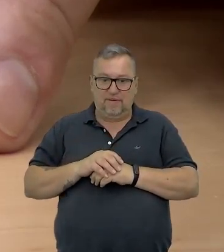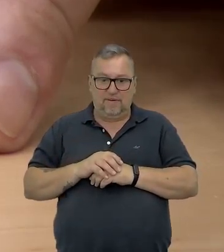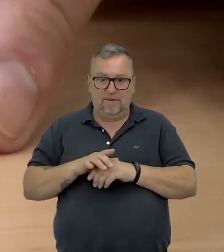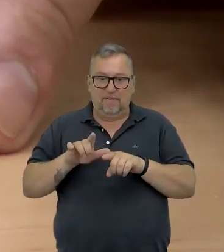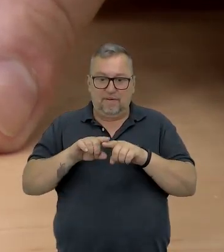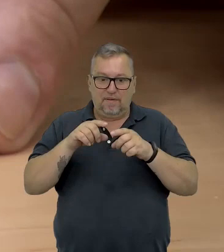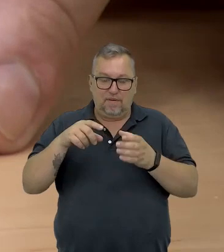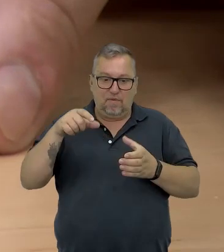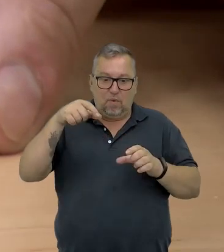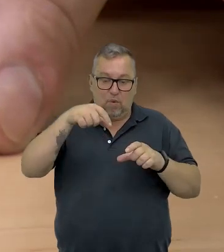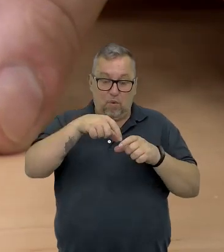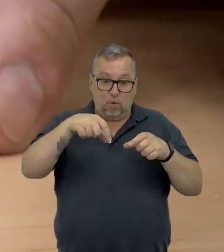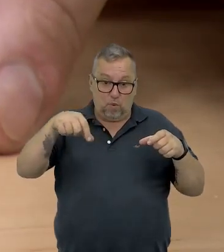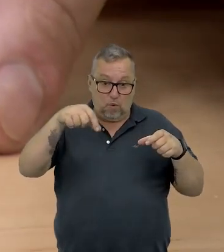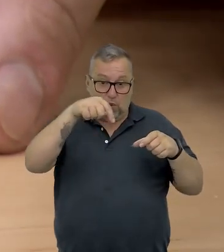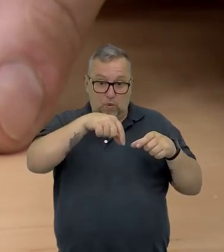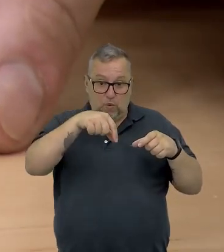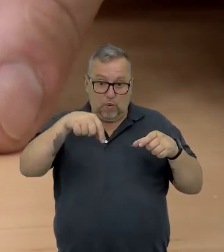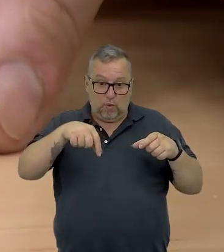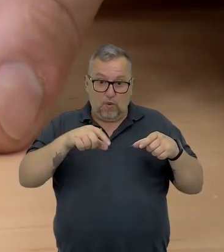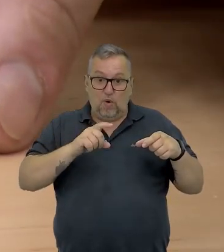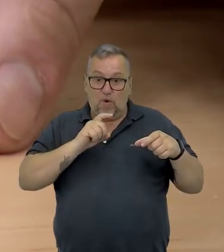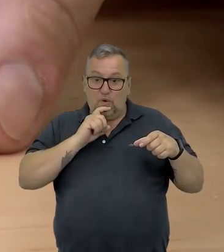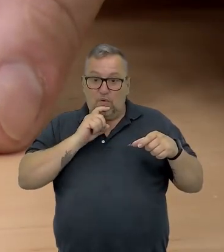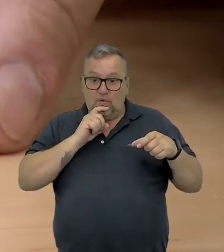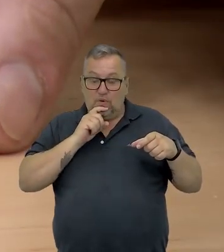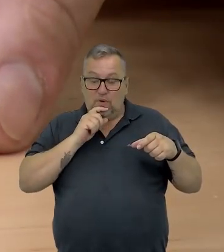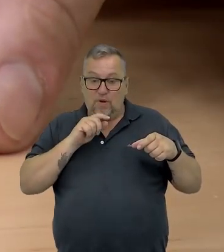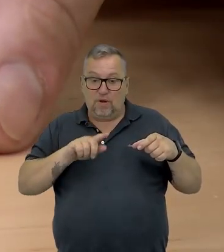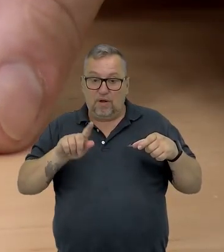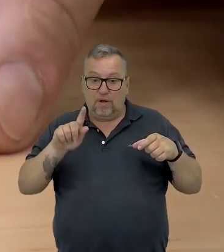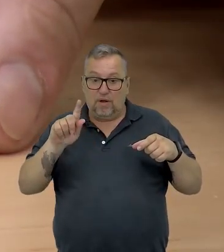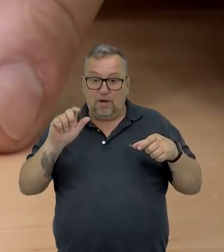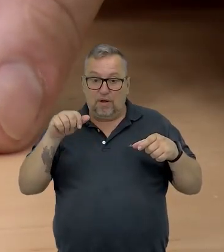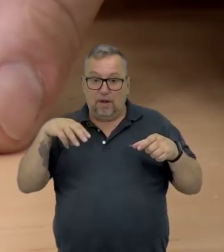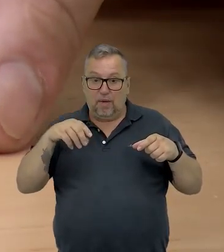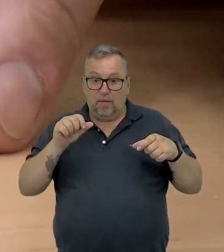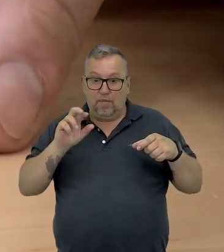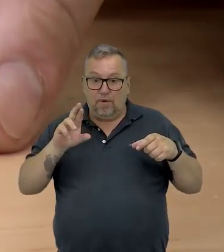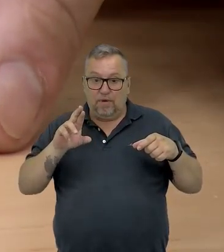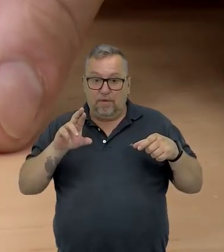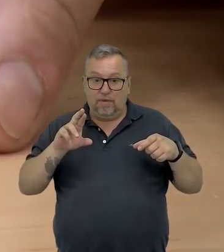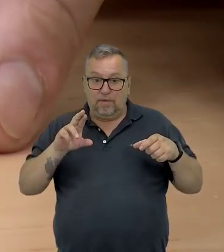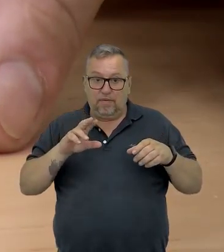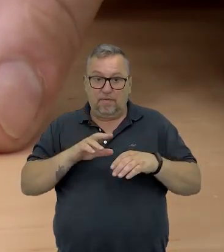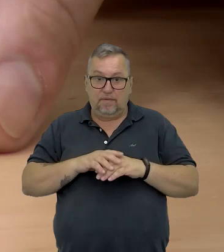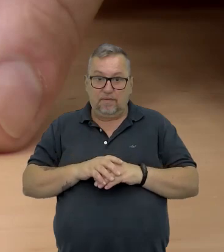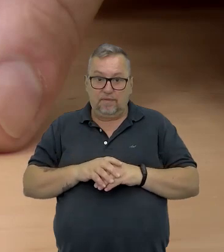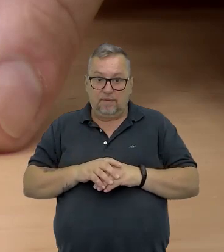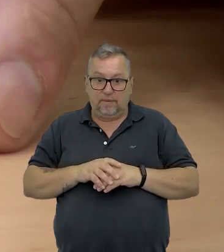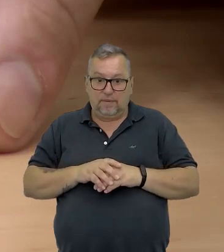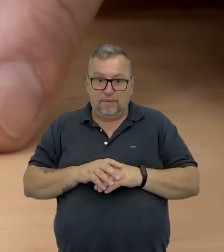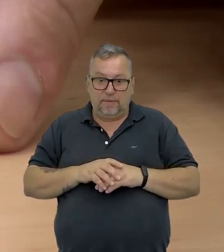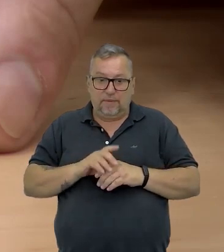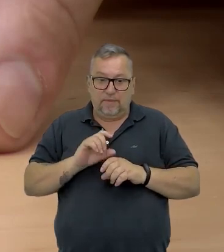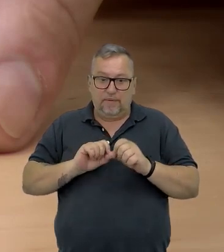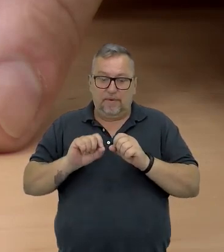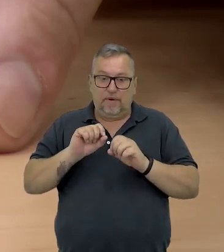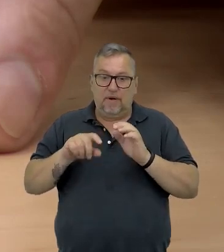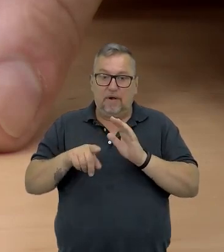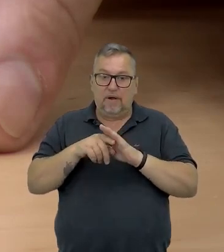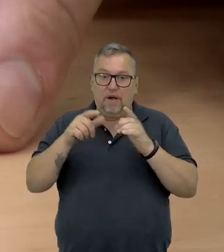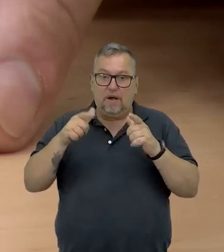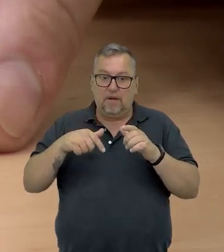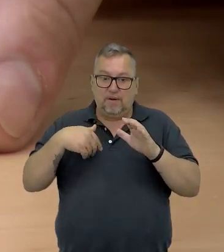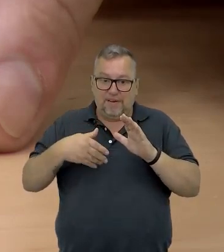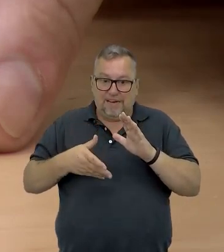Arduino. O verde é o Gender, tá? Ou seja, esse verdezinho aqui é por onde está